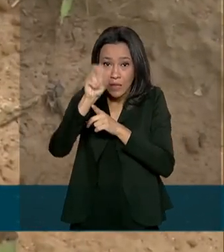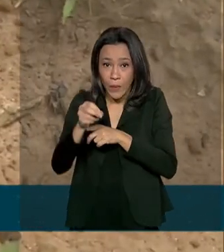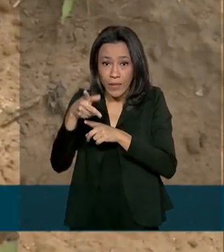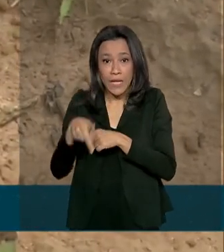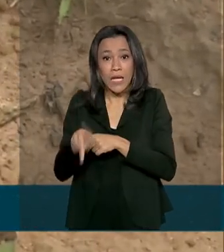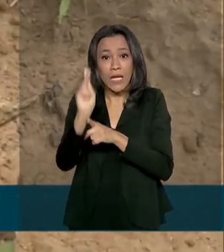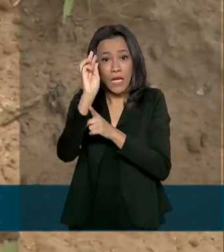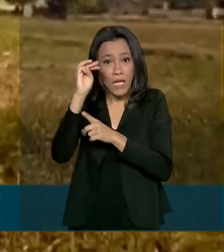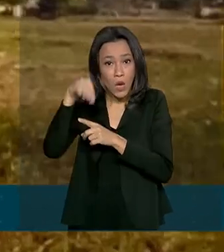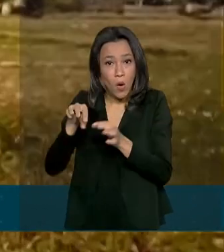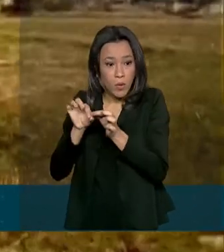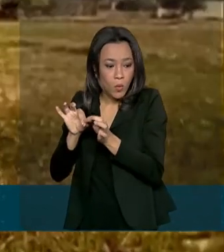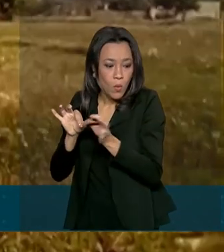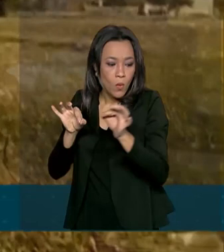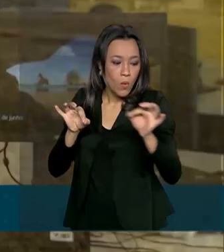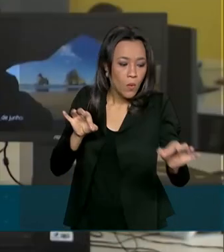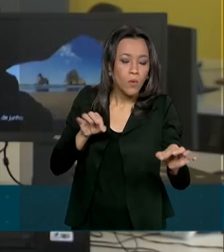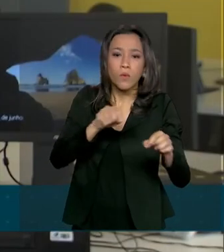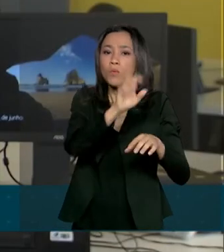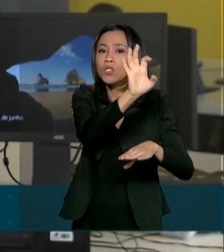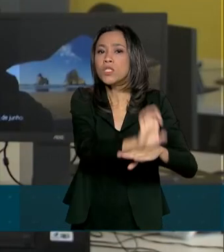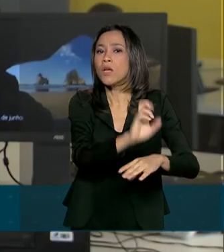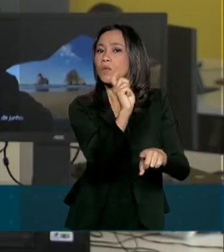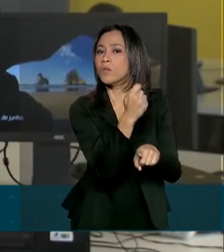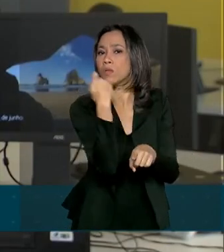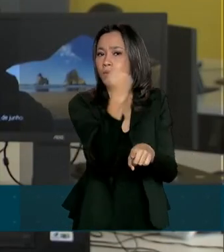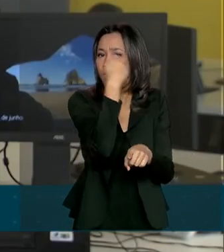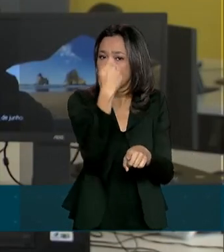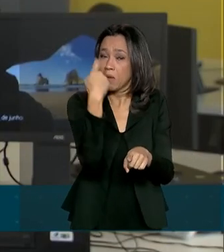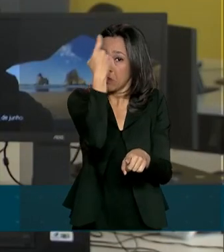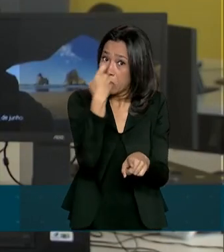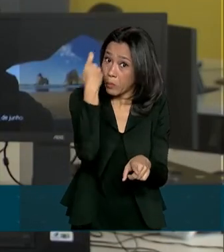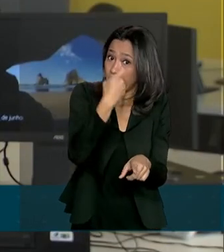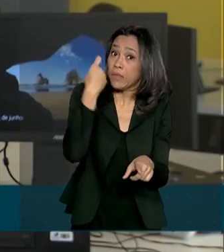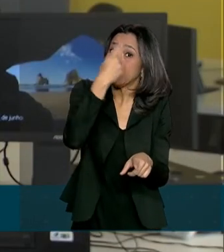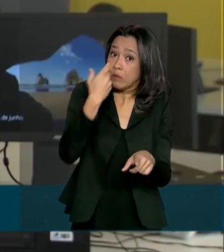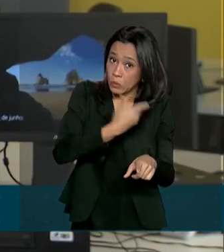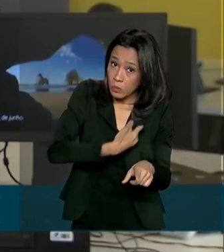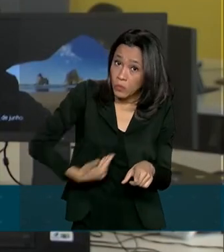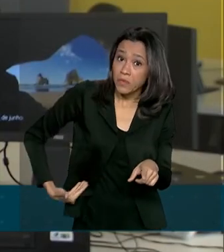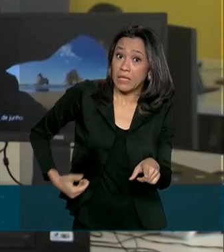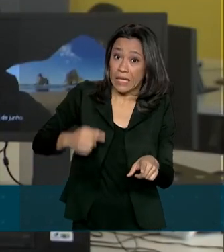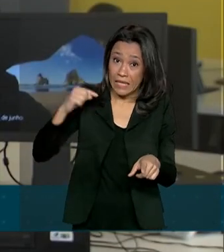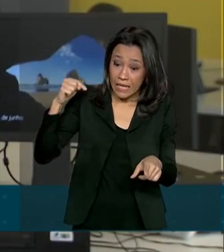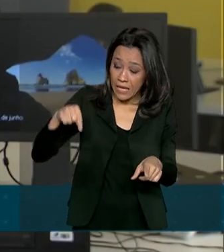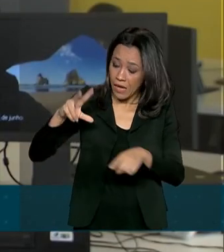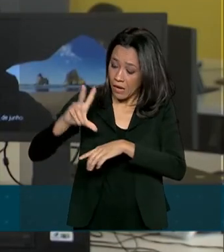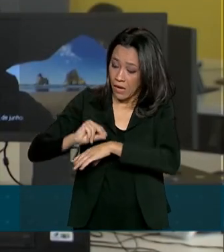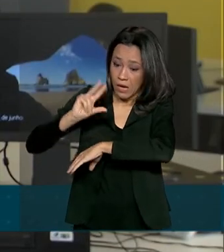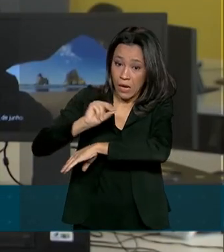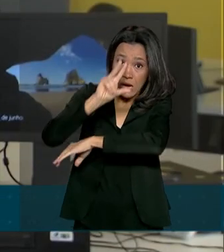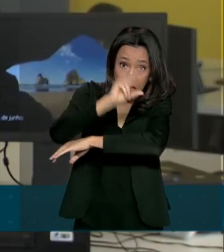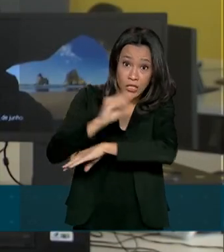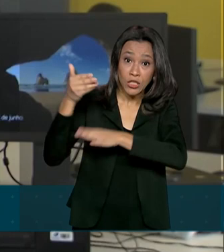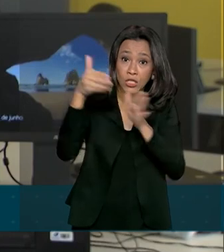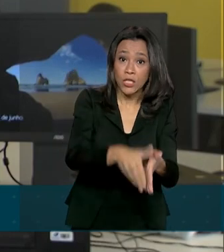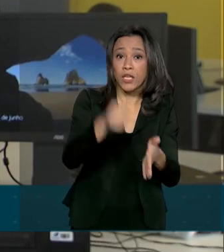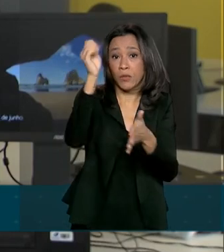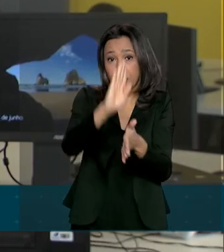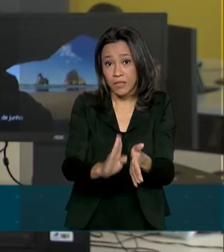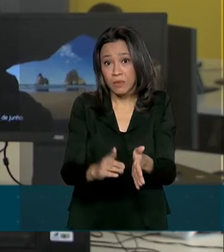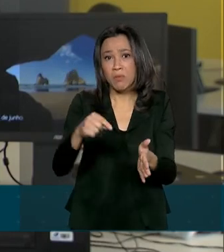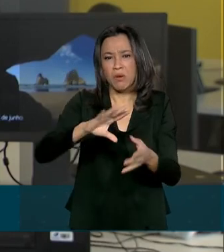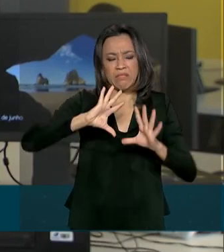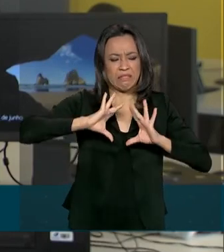da fronteira com o Rio Grande do Sul. A grande preocupação das autoridades é que os insetos cheguem ao território nacional e possam